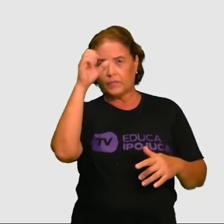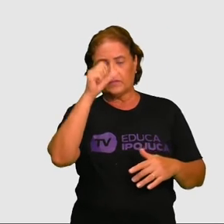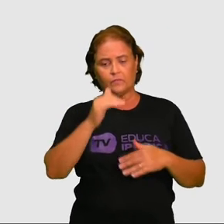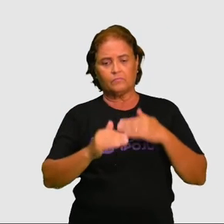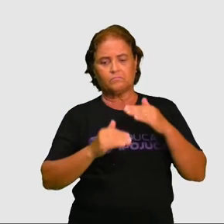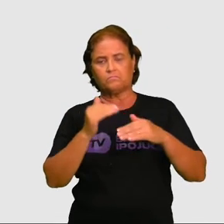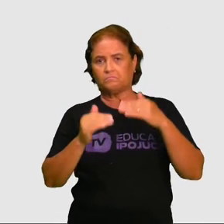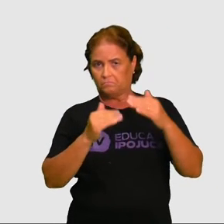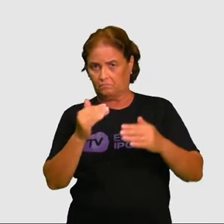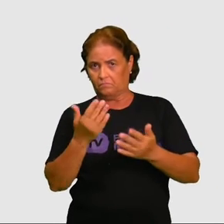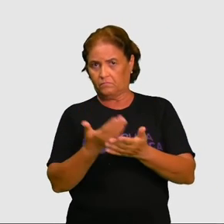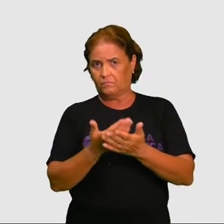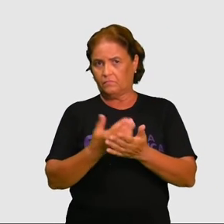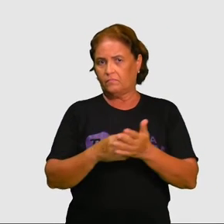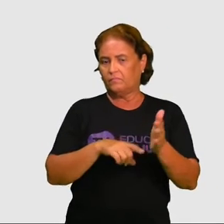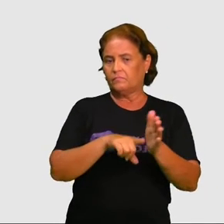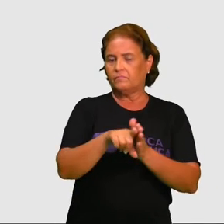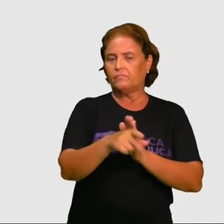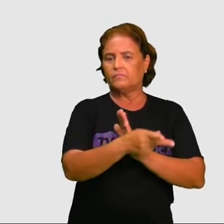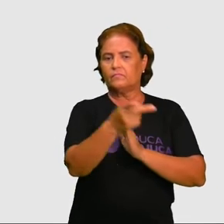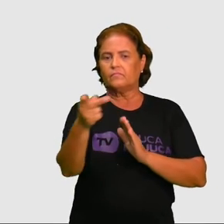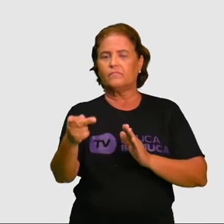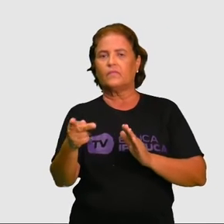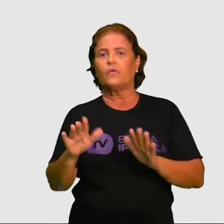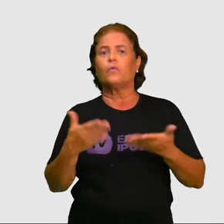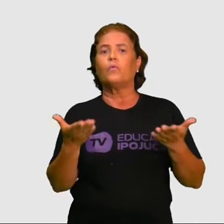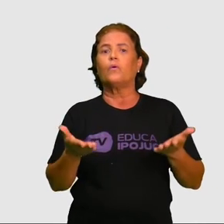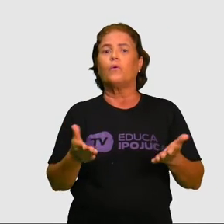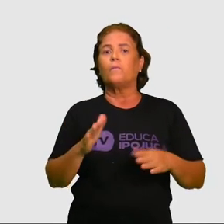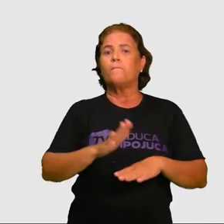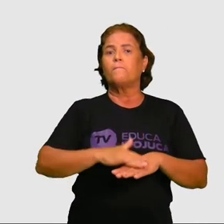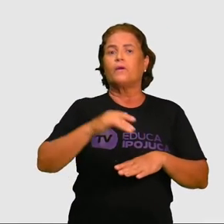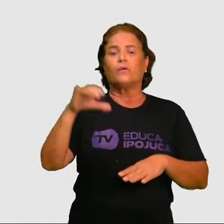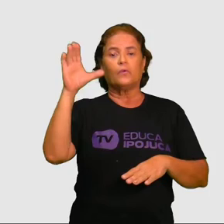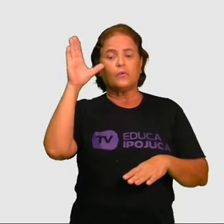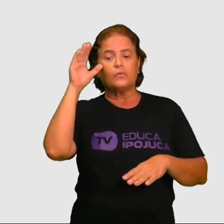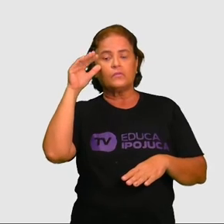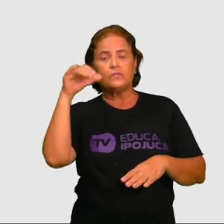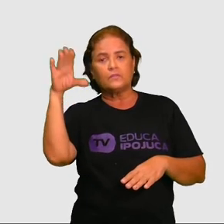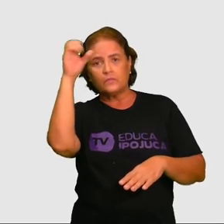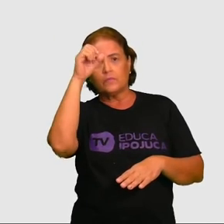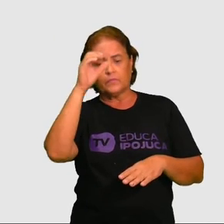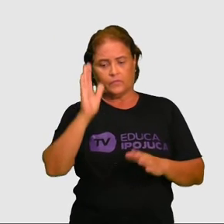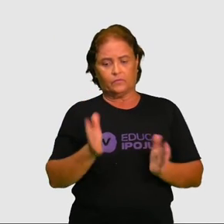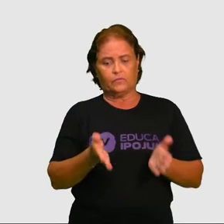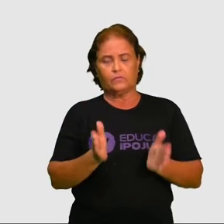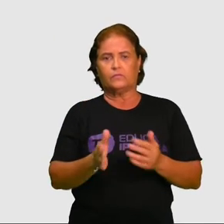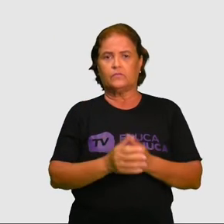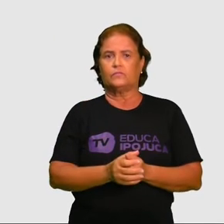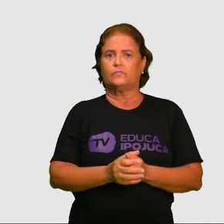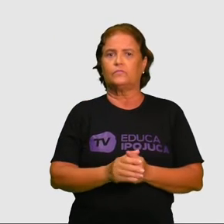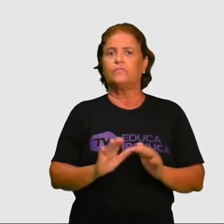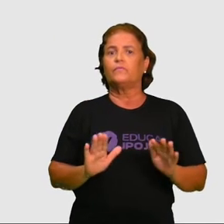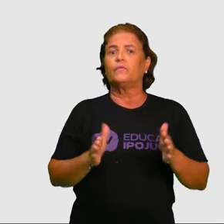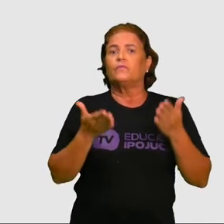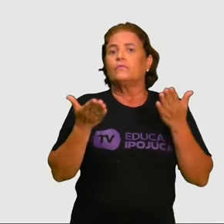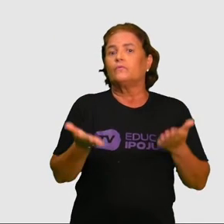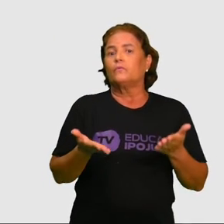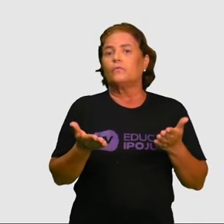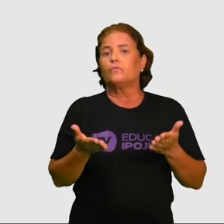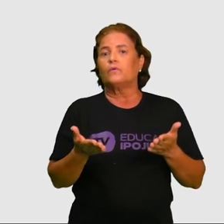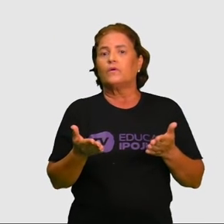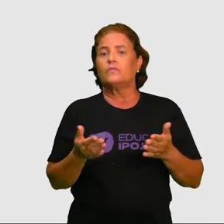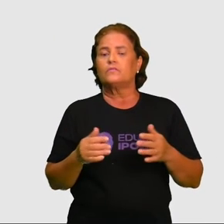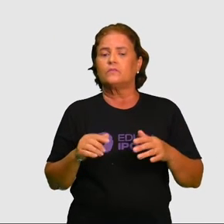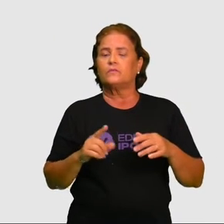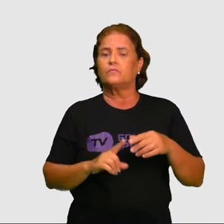aula, eu pergunto a vocês, qual a maior curiosidade que você aprendeu aqui hoje? Quais as principais atividades